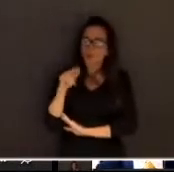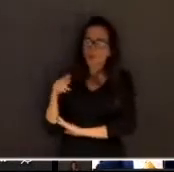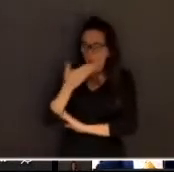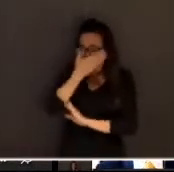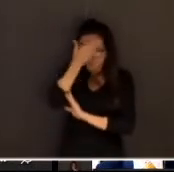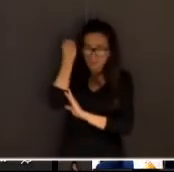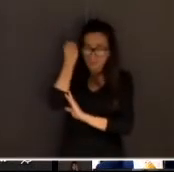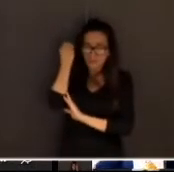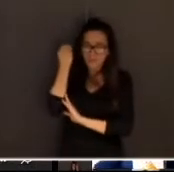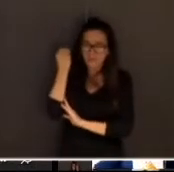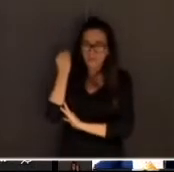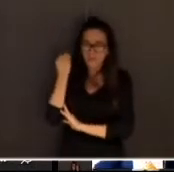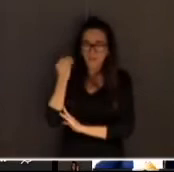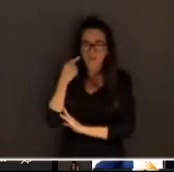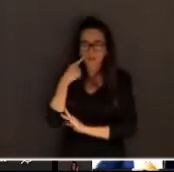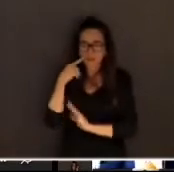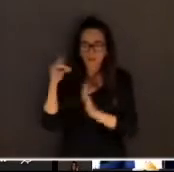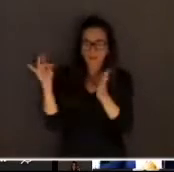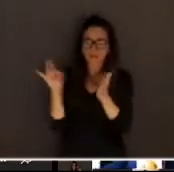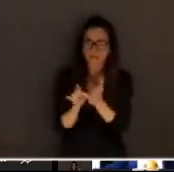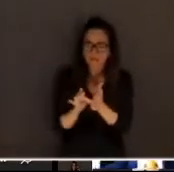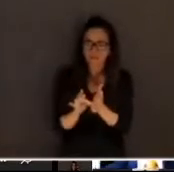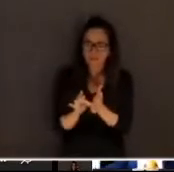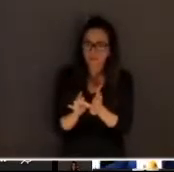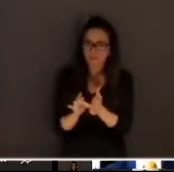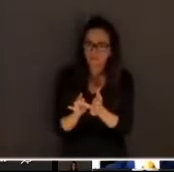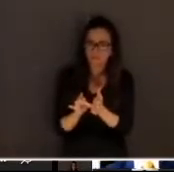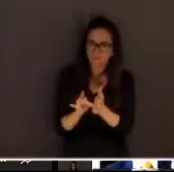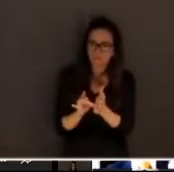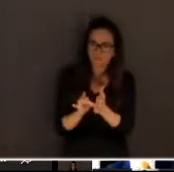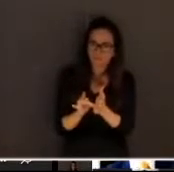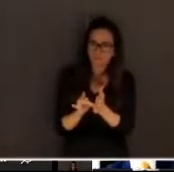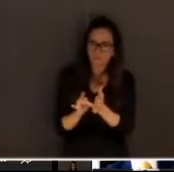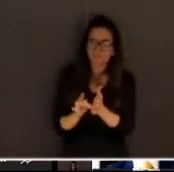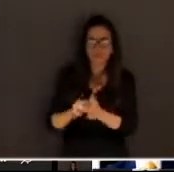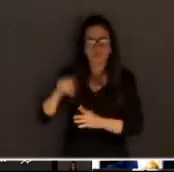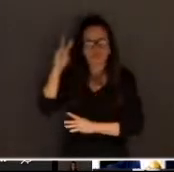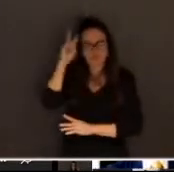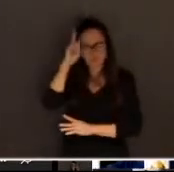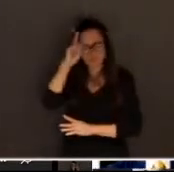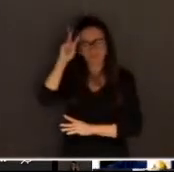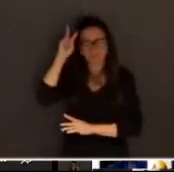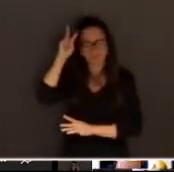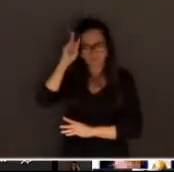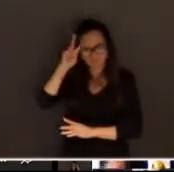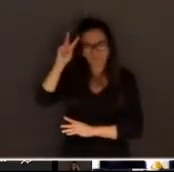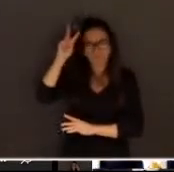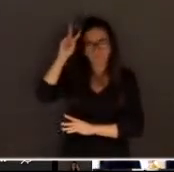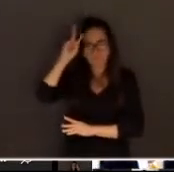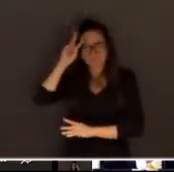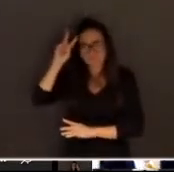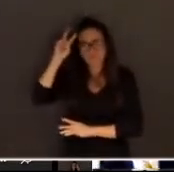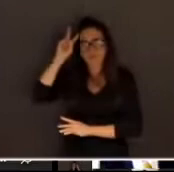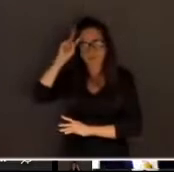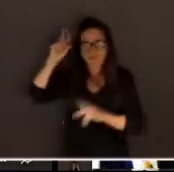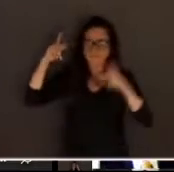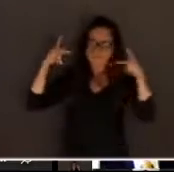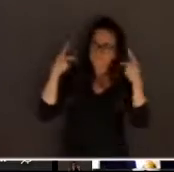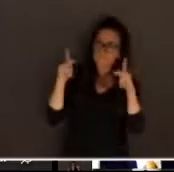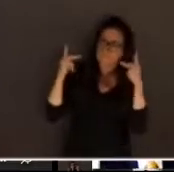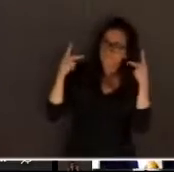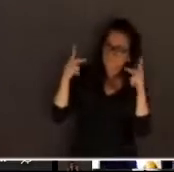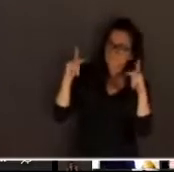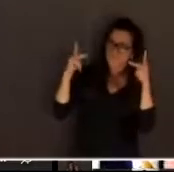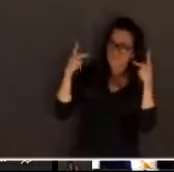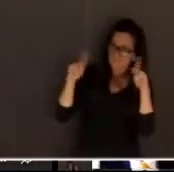do óbvio. O óbvio precisa ser lembrado, o óbvio precisa ser pregado, o óbvio